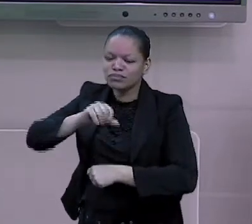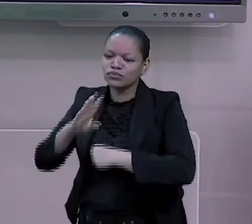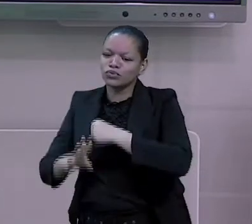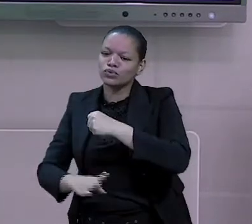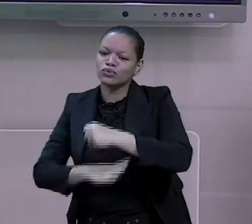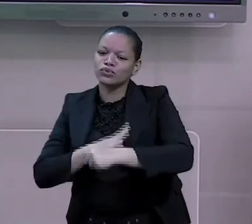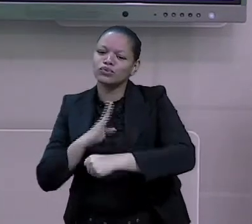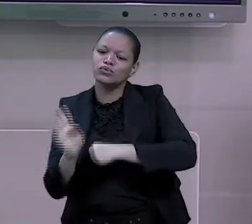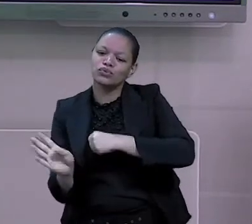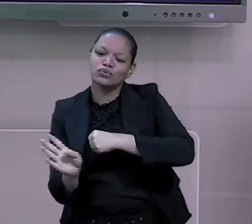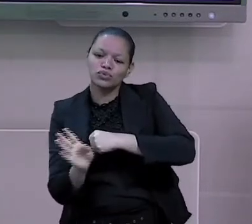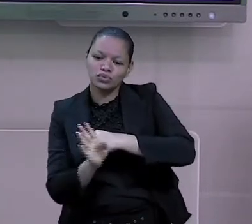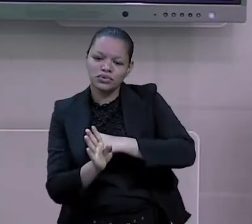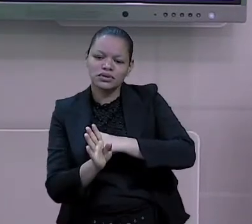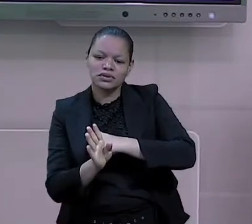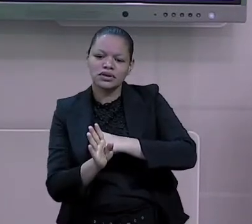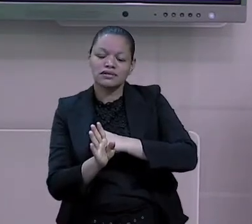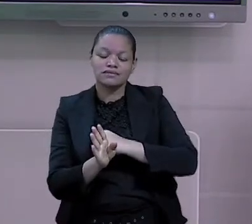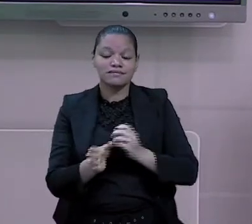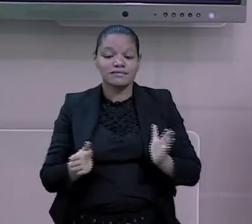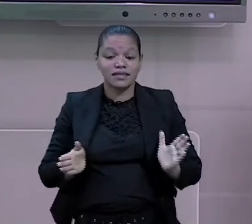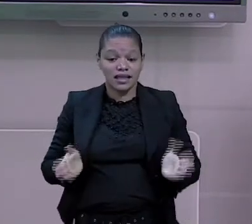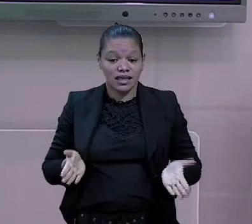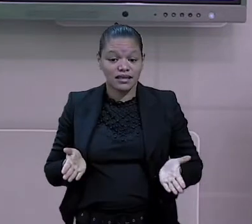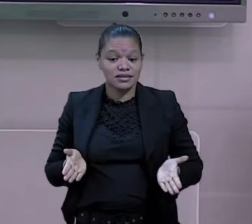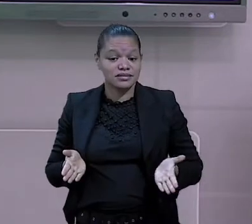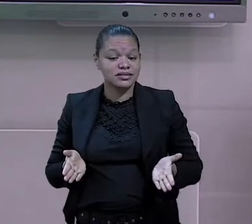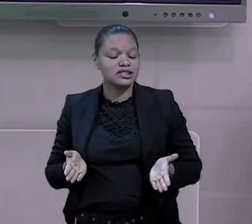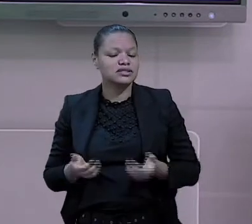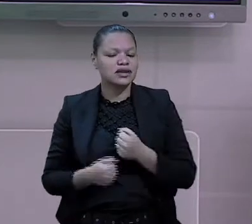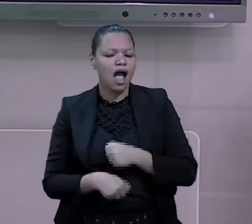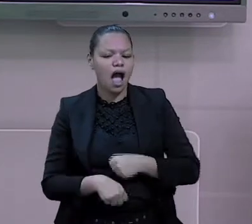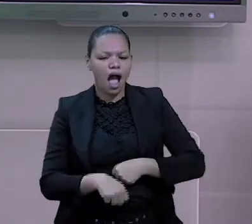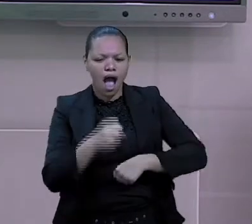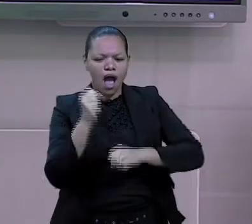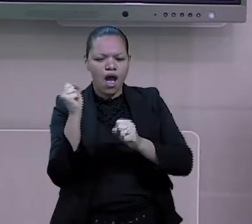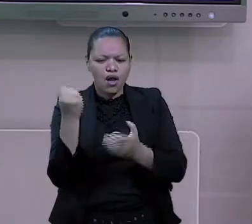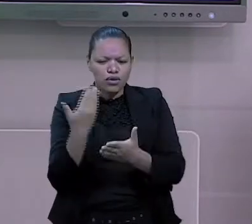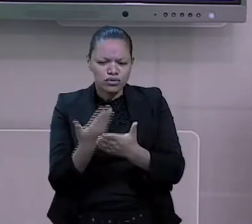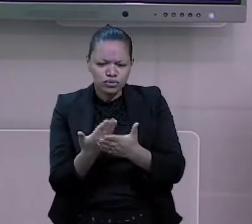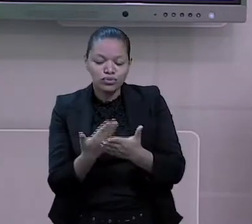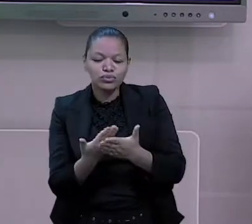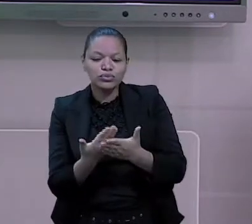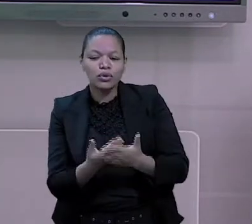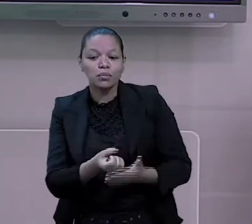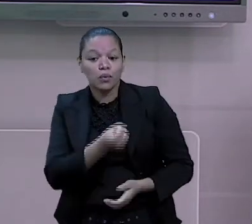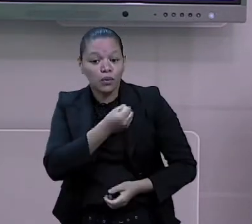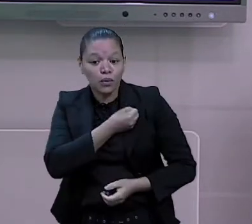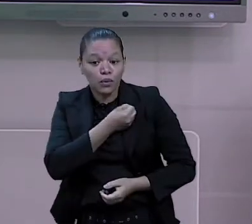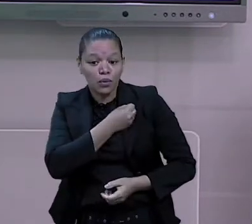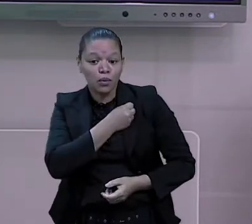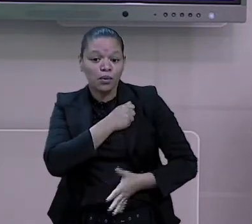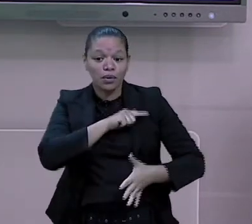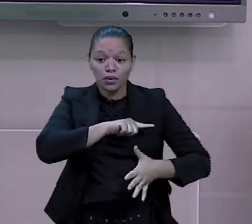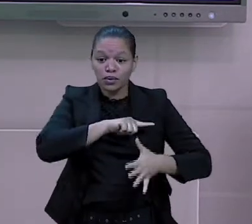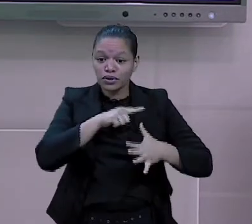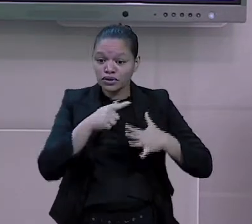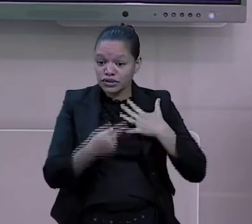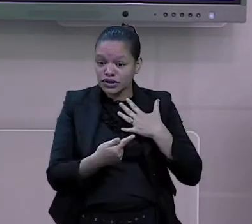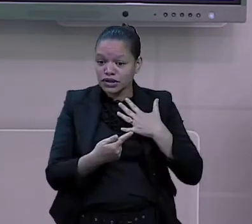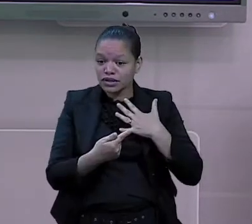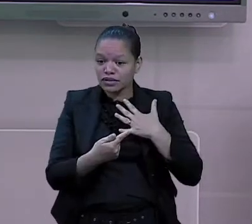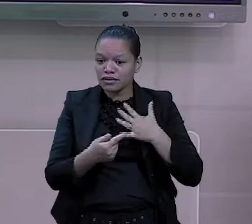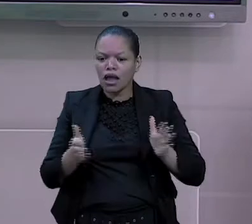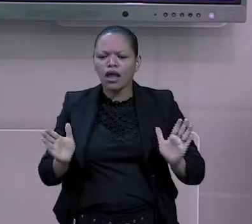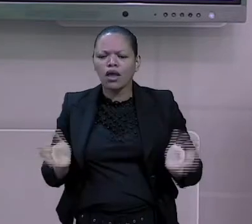Número e gênero e hoje iremos estudar também o grau do substantivo. Vou deixar vocês